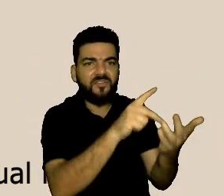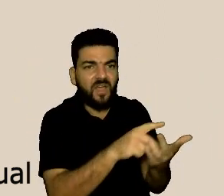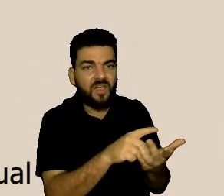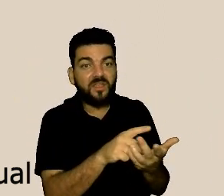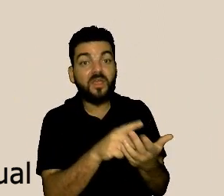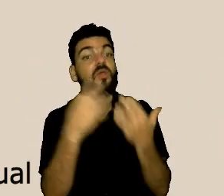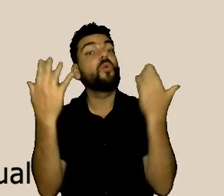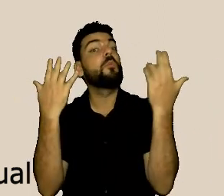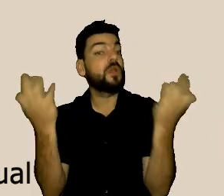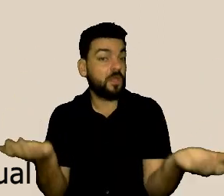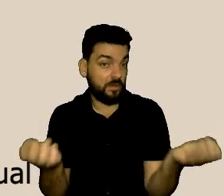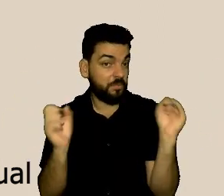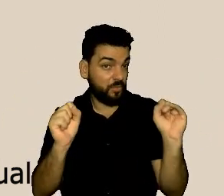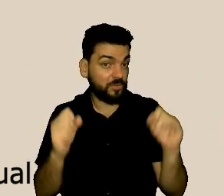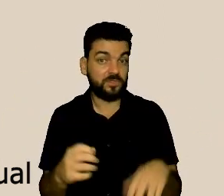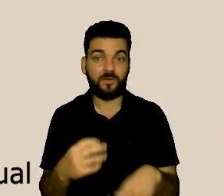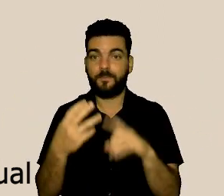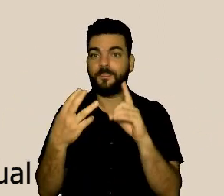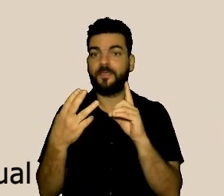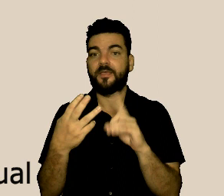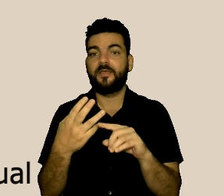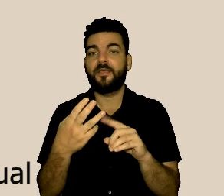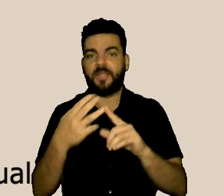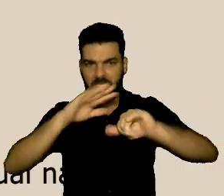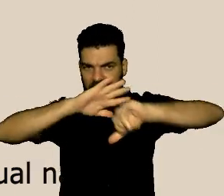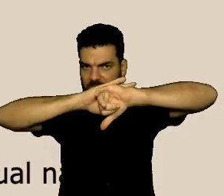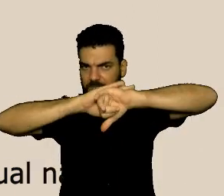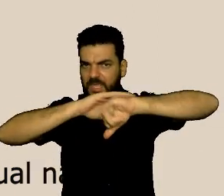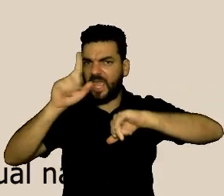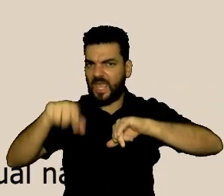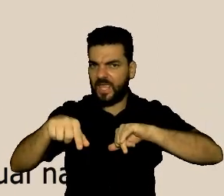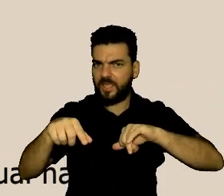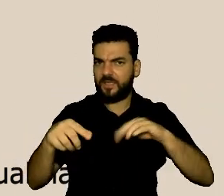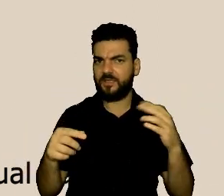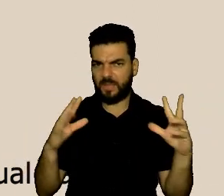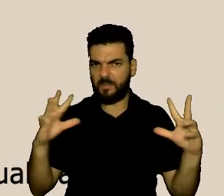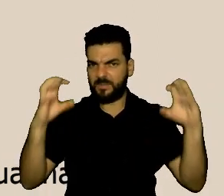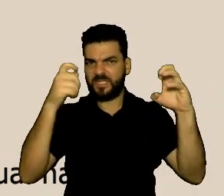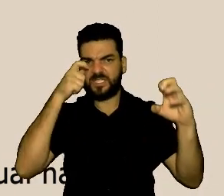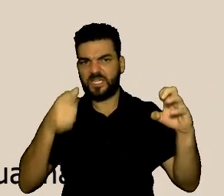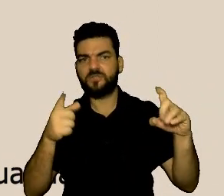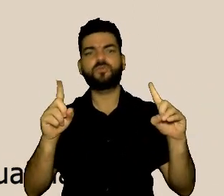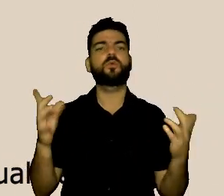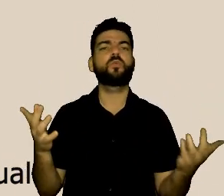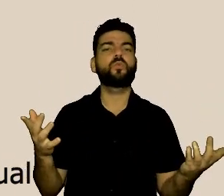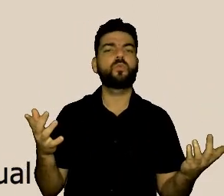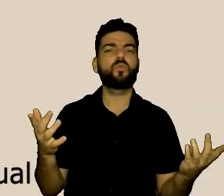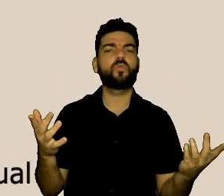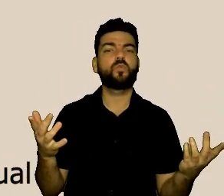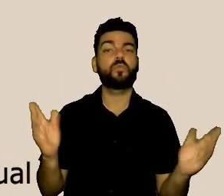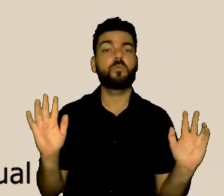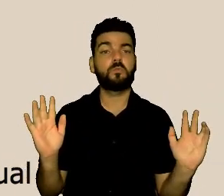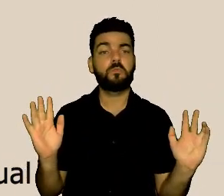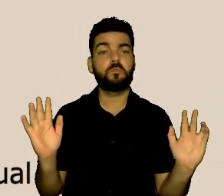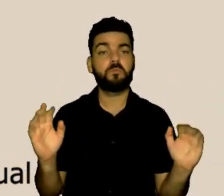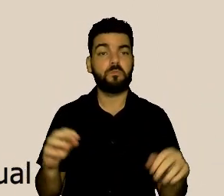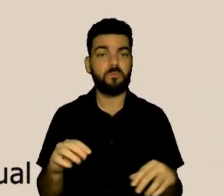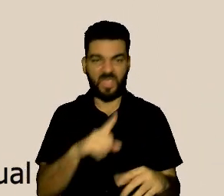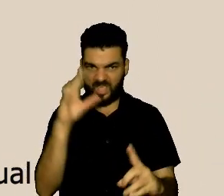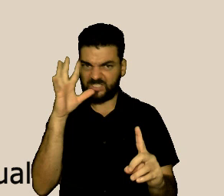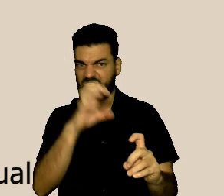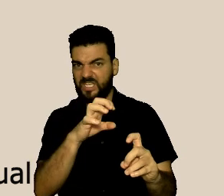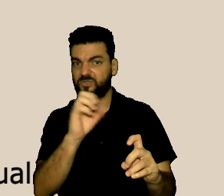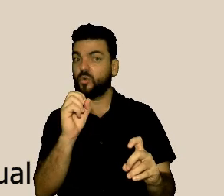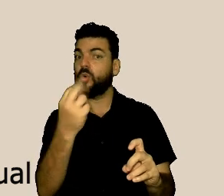existe um conflito de interesses às vezes para que aquela pessoa esteja sendo assediada. O código de